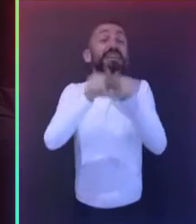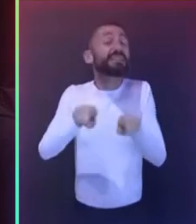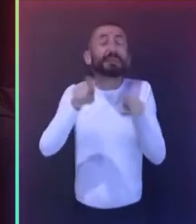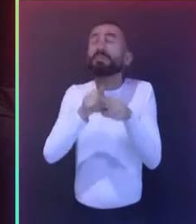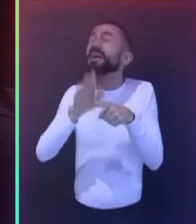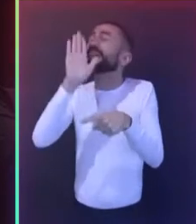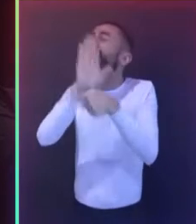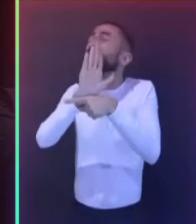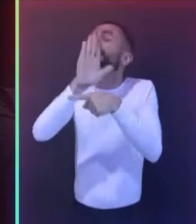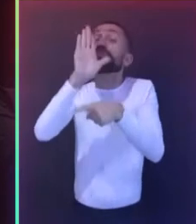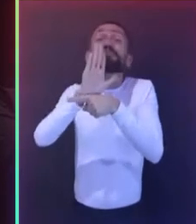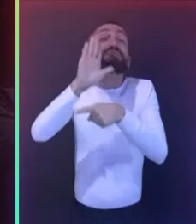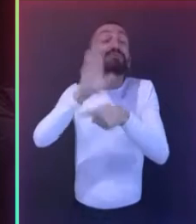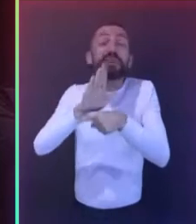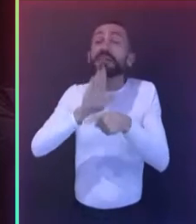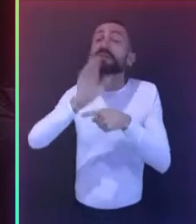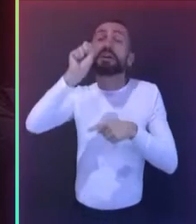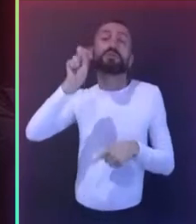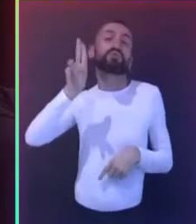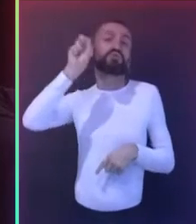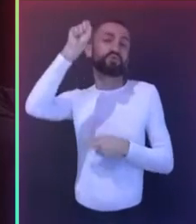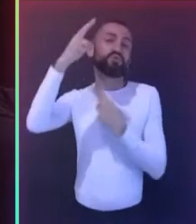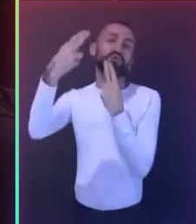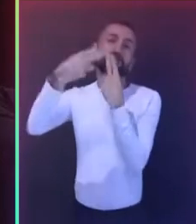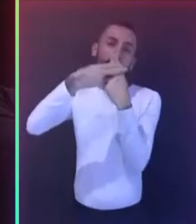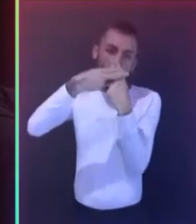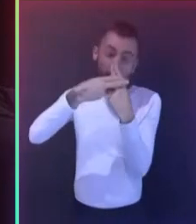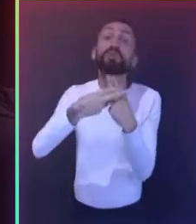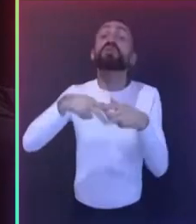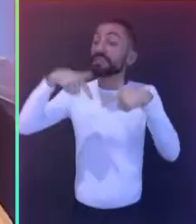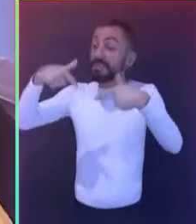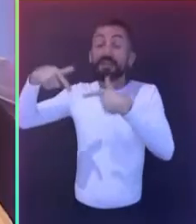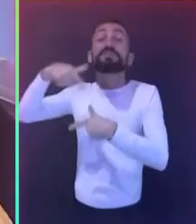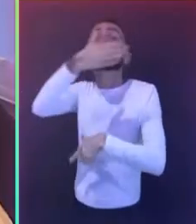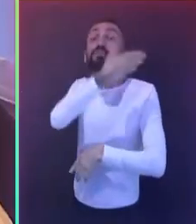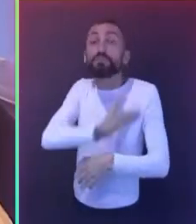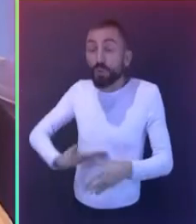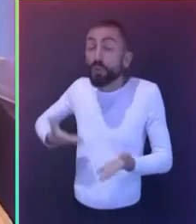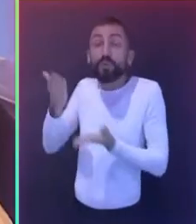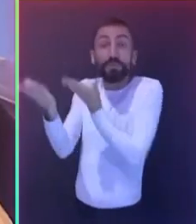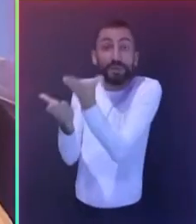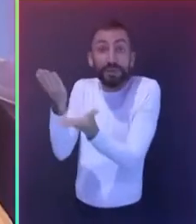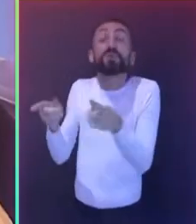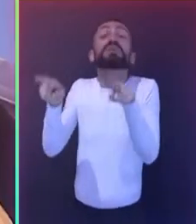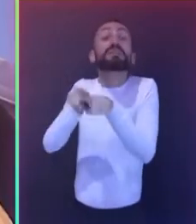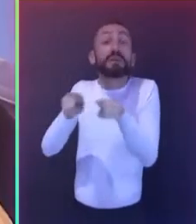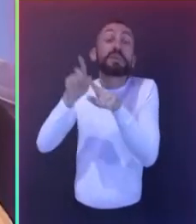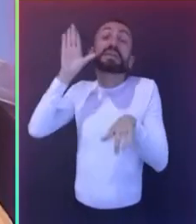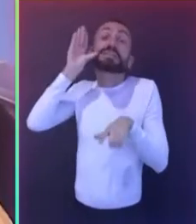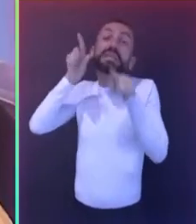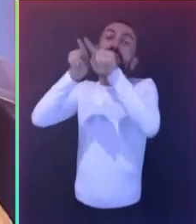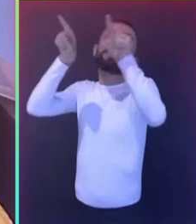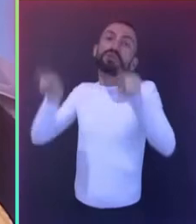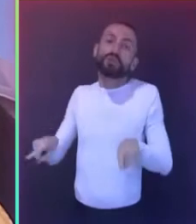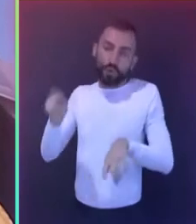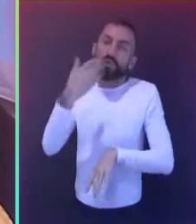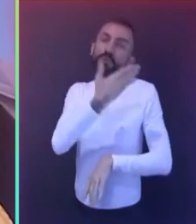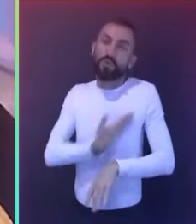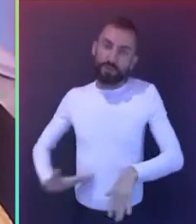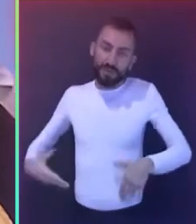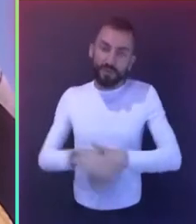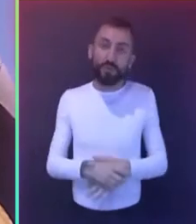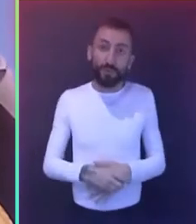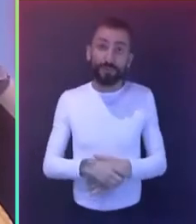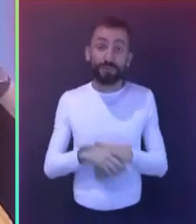conteste do Sistema Único de Saúde, dos serviços públicos e dos servidores públicos. A pandemia